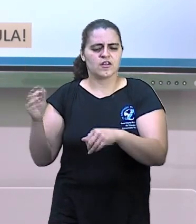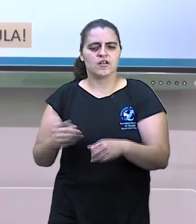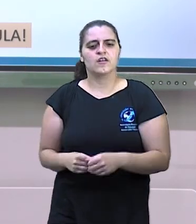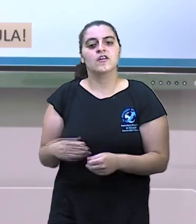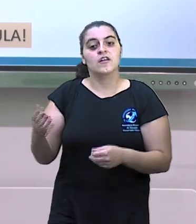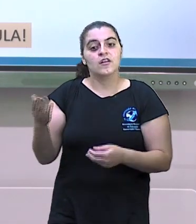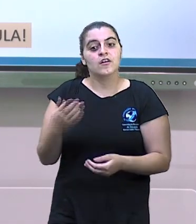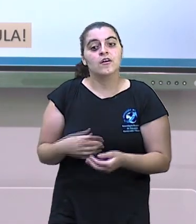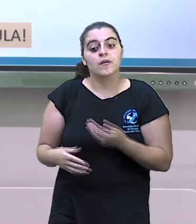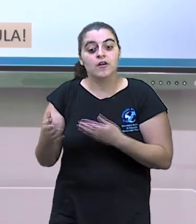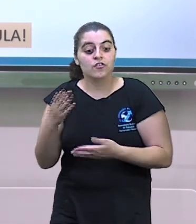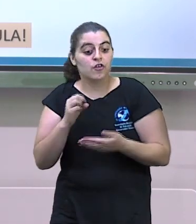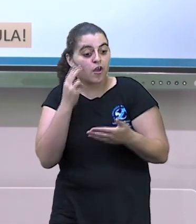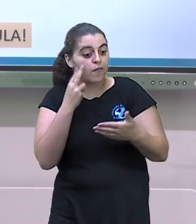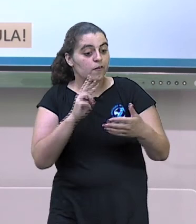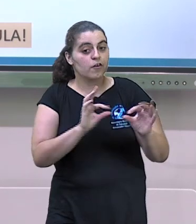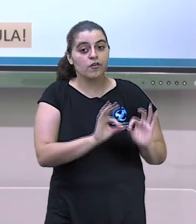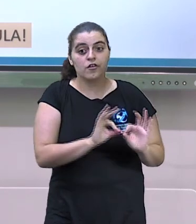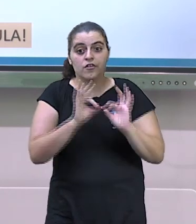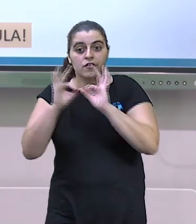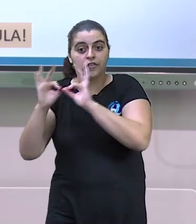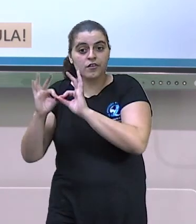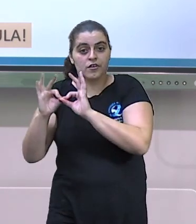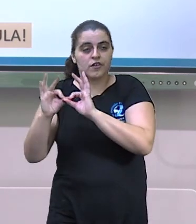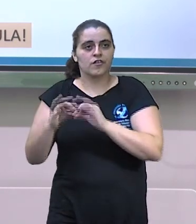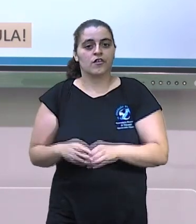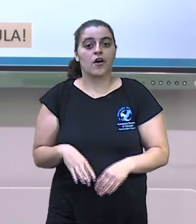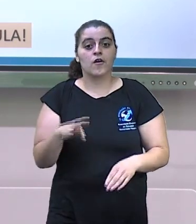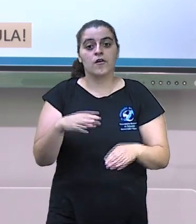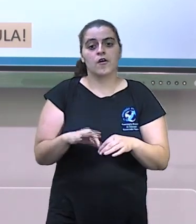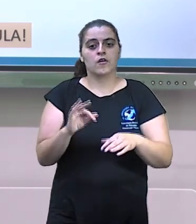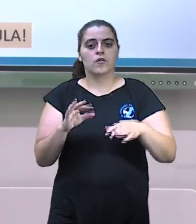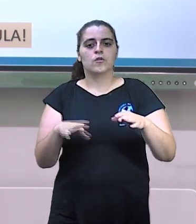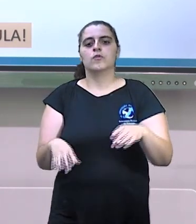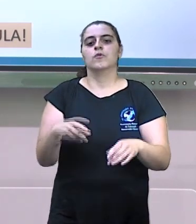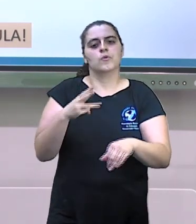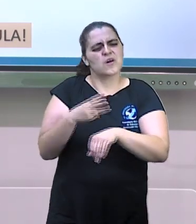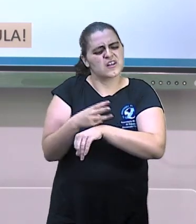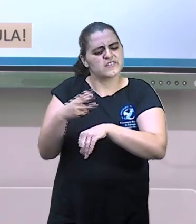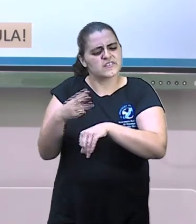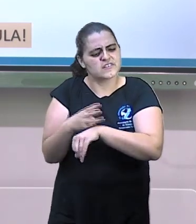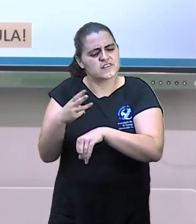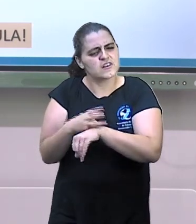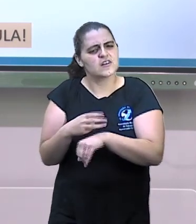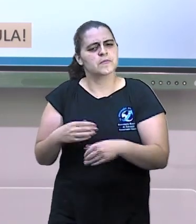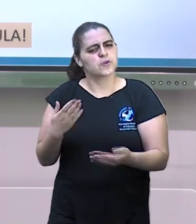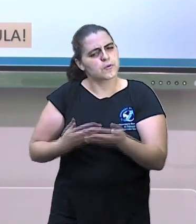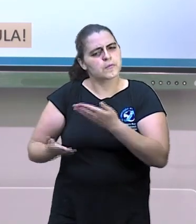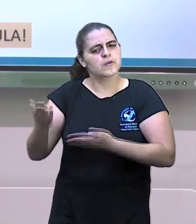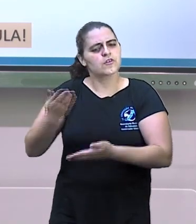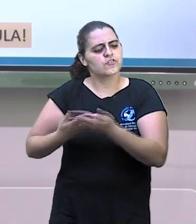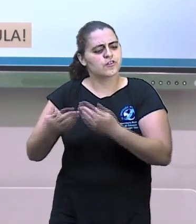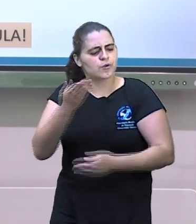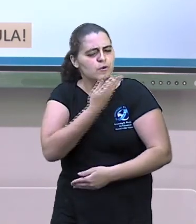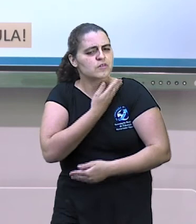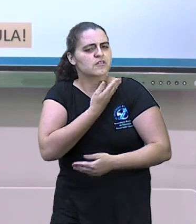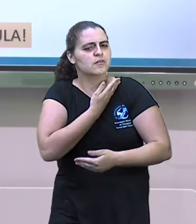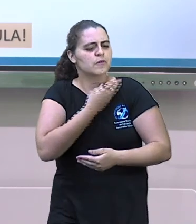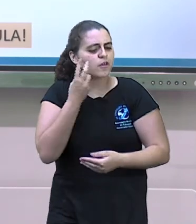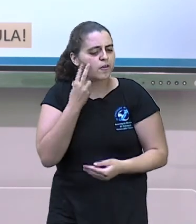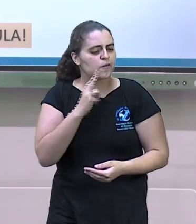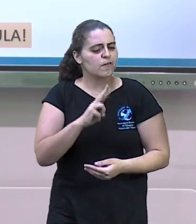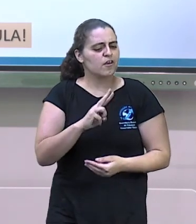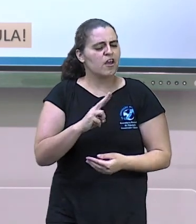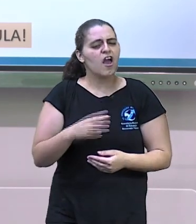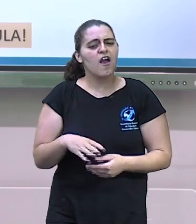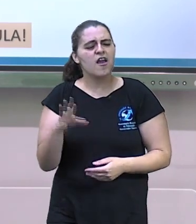Compartilhem as nossas aulas. Divulguem nos grupos de WhatsApp que vocês têm. Fale com o coleguinha que ainda não assistiu.